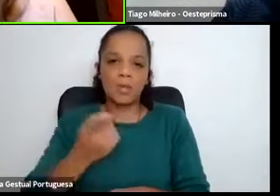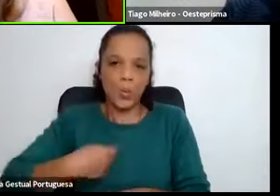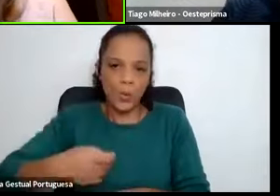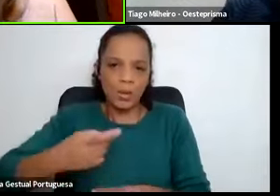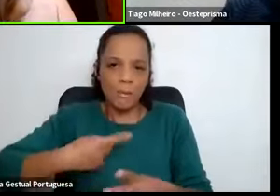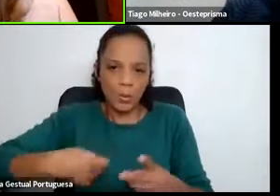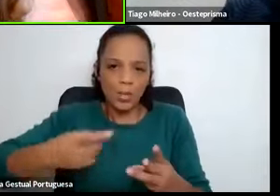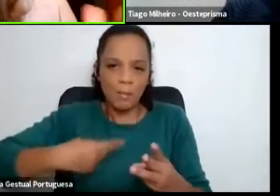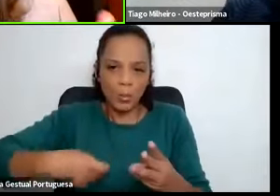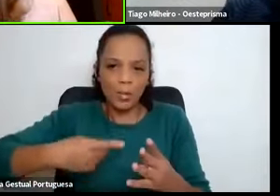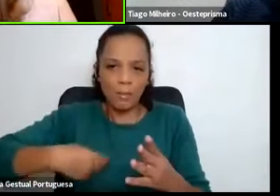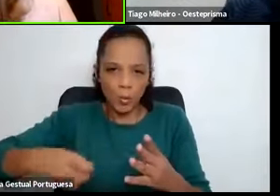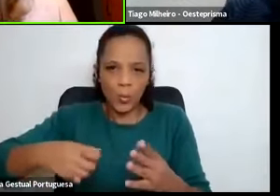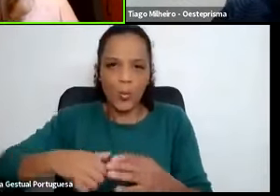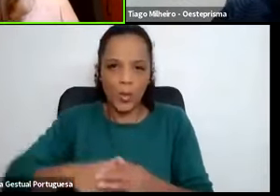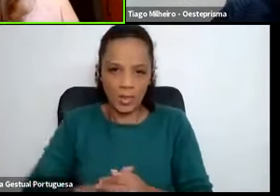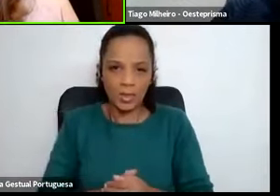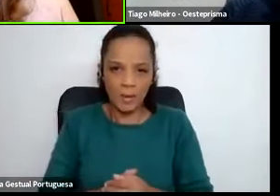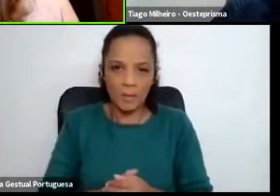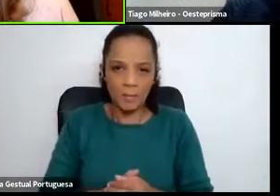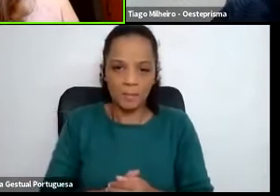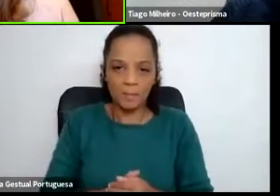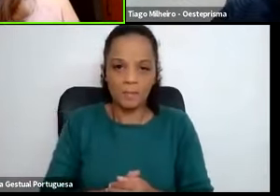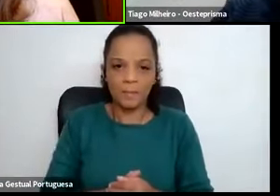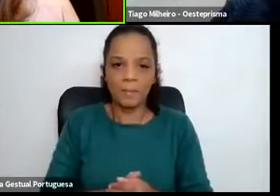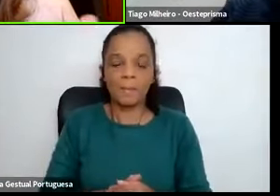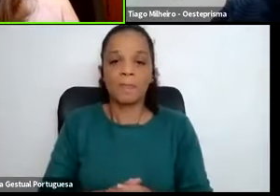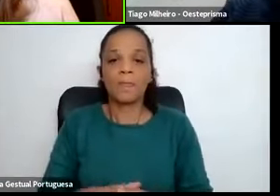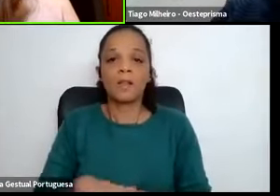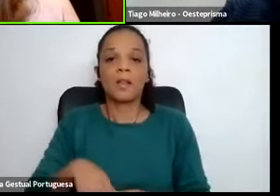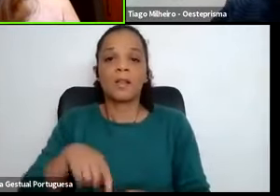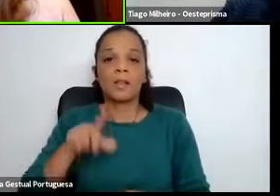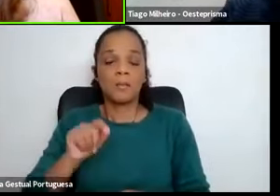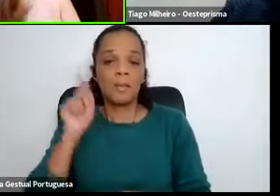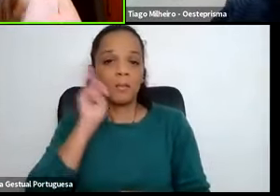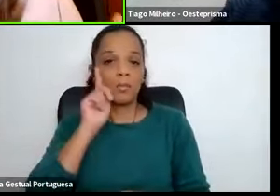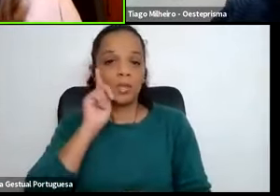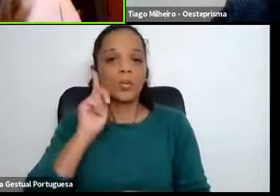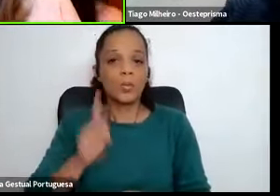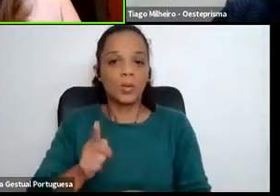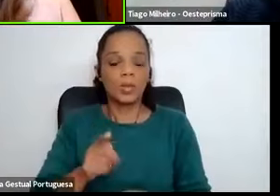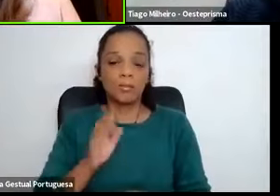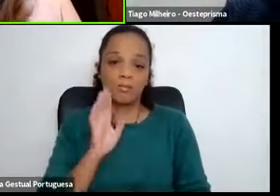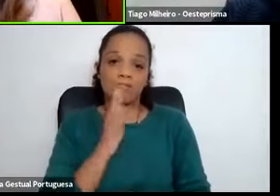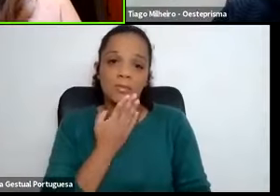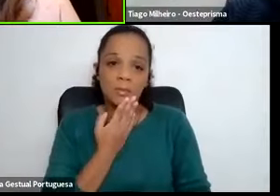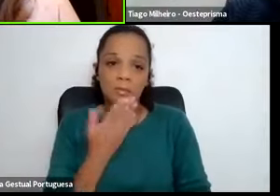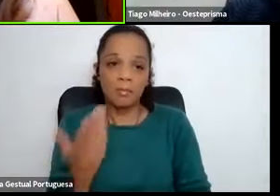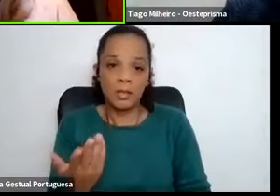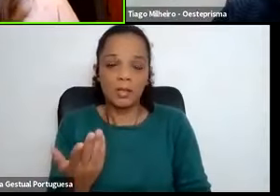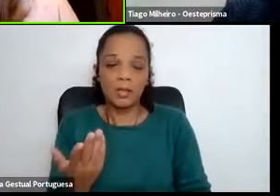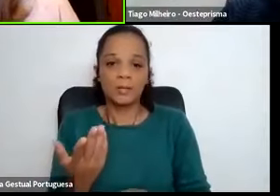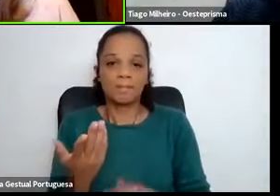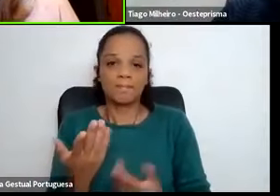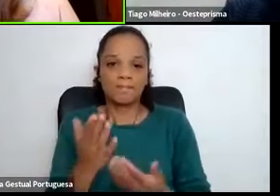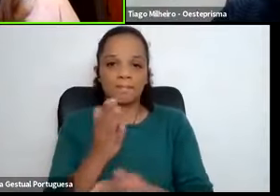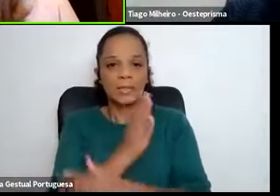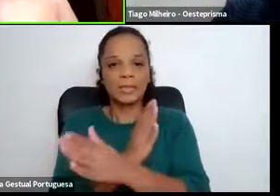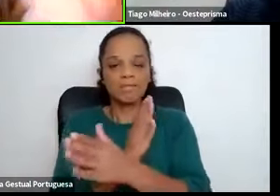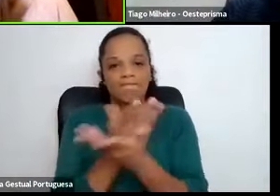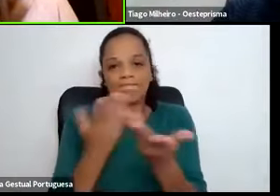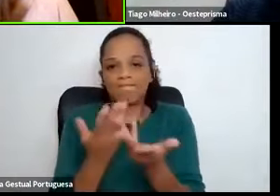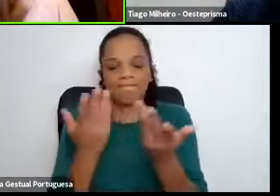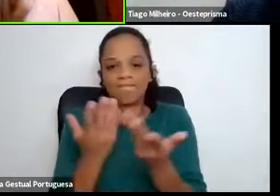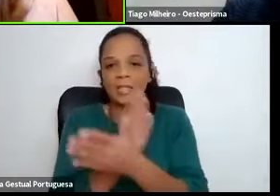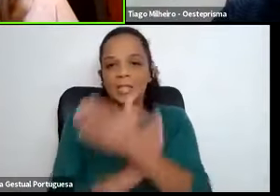E não só também... É muito importante, também dependendo do tipo de deficiência, por